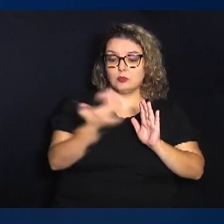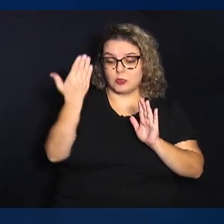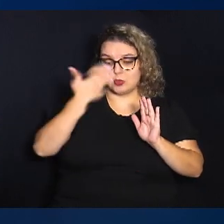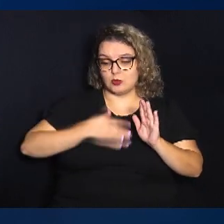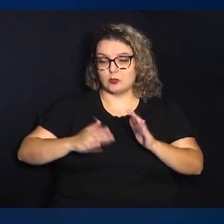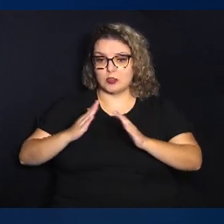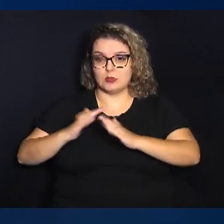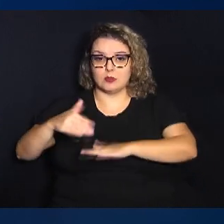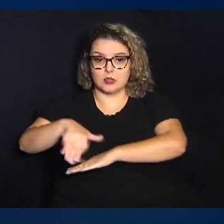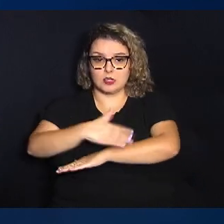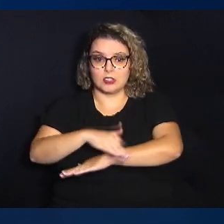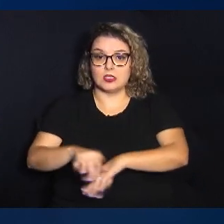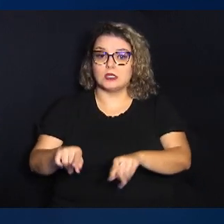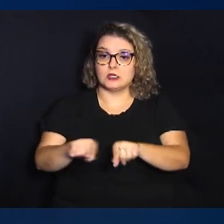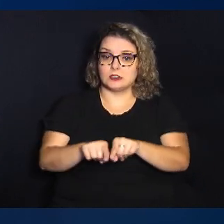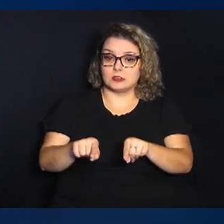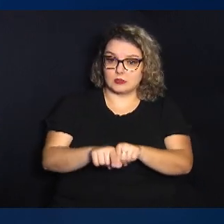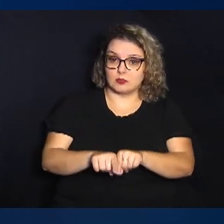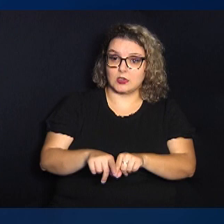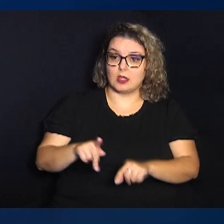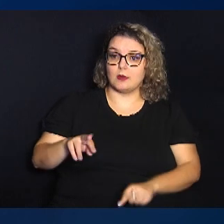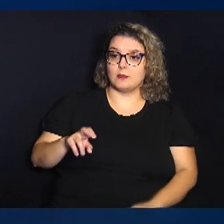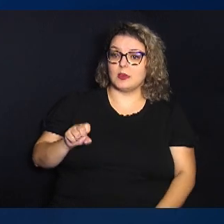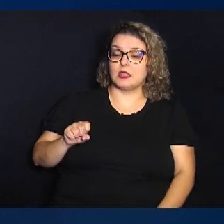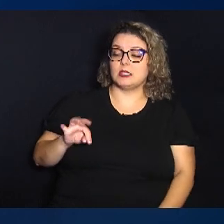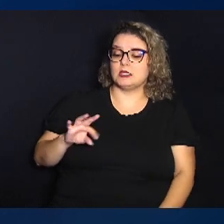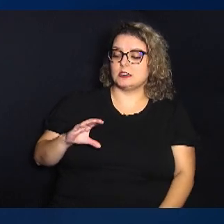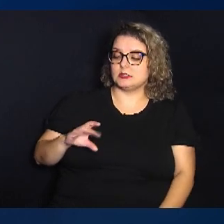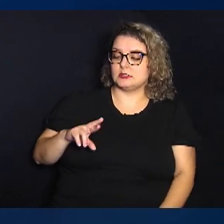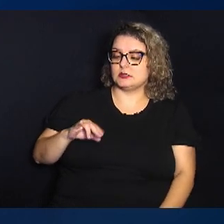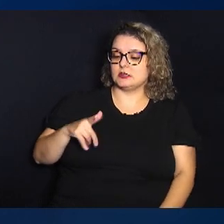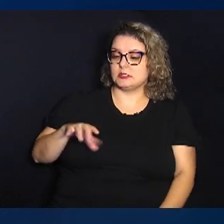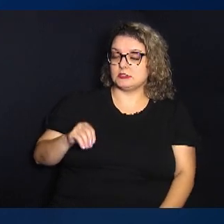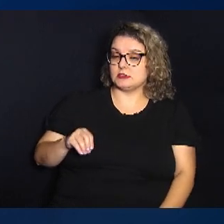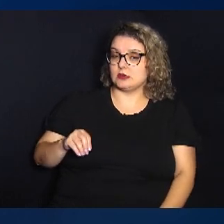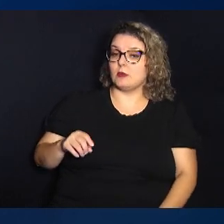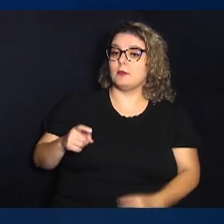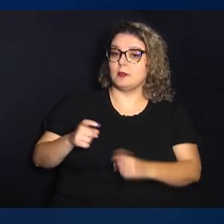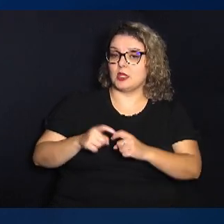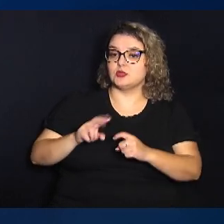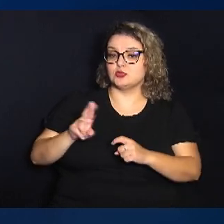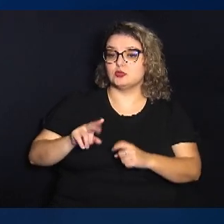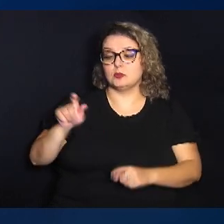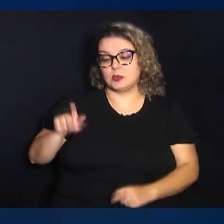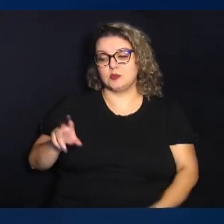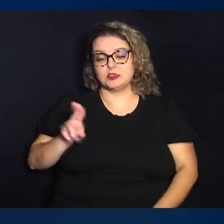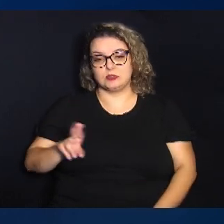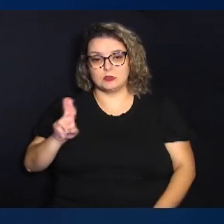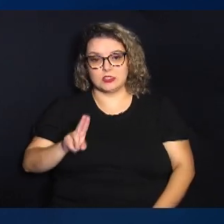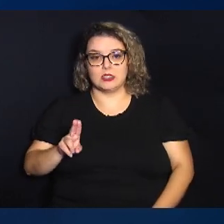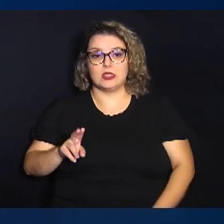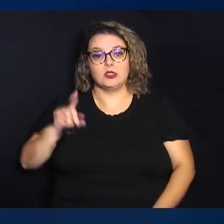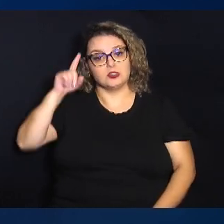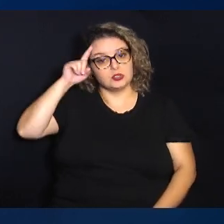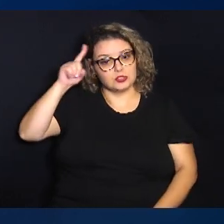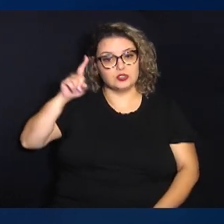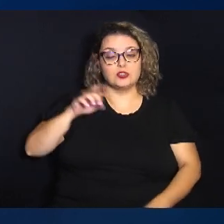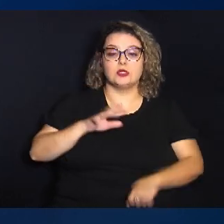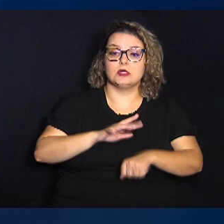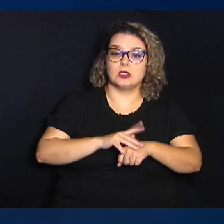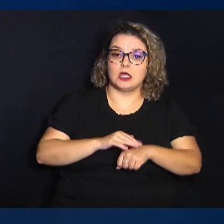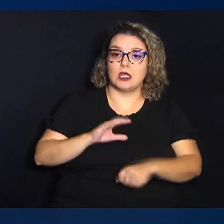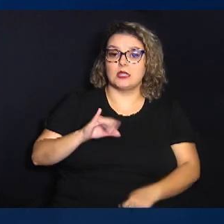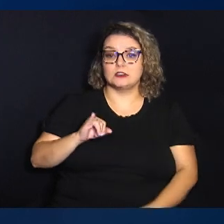comprovante de residência e ainda a prescrição médica com o nome do usuário Data, descrição da